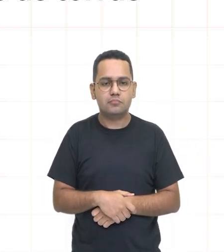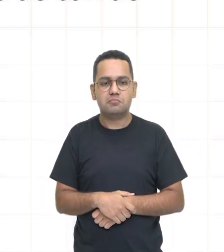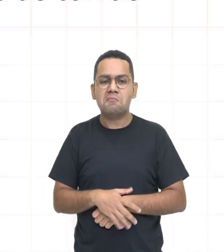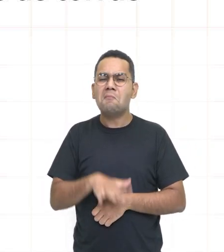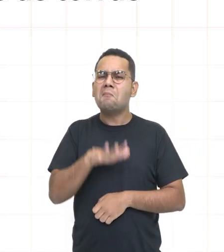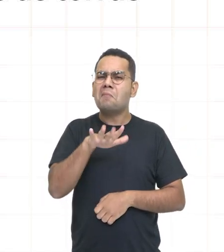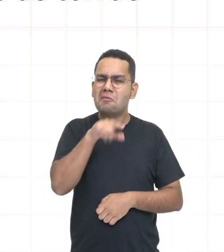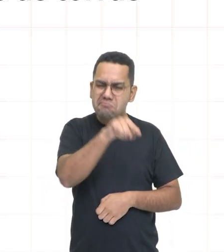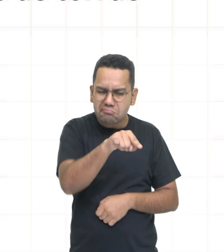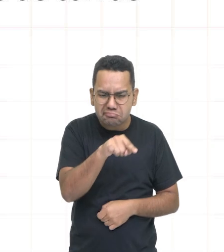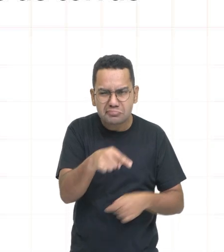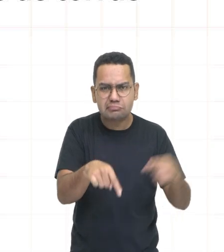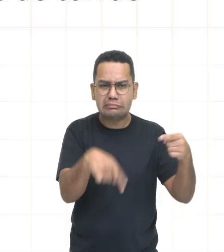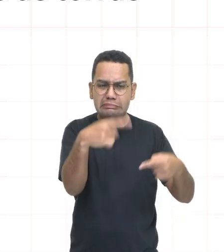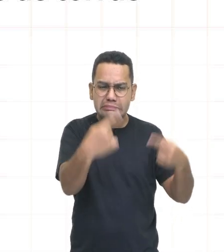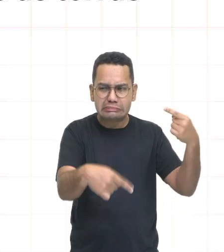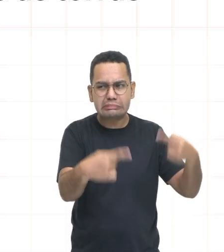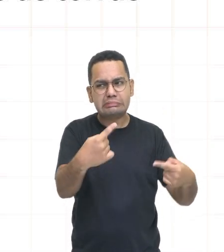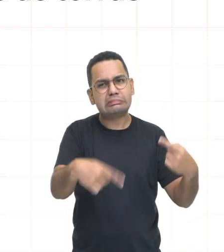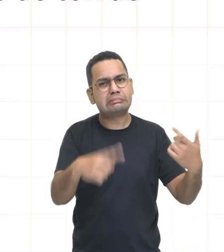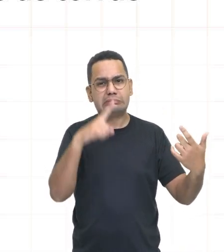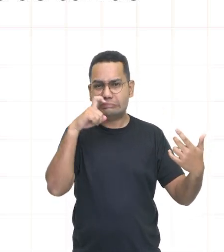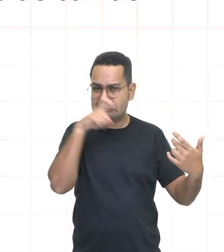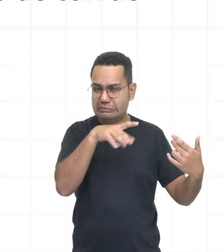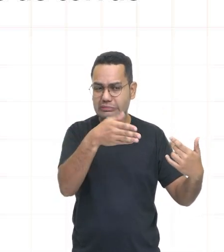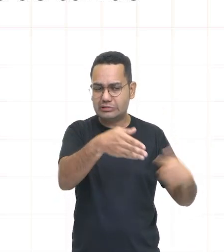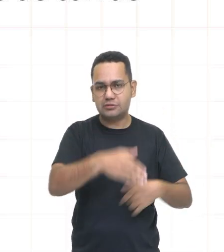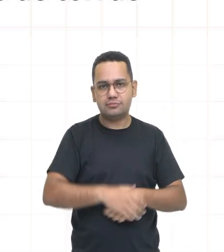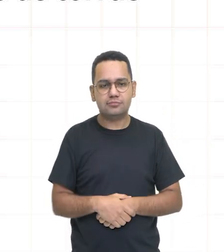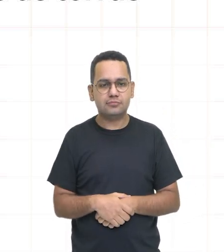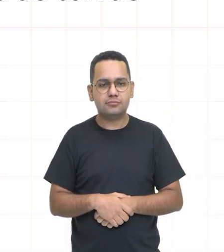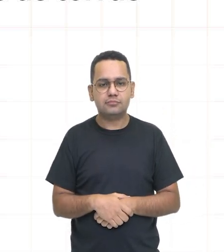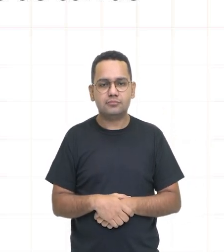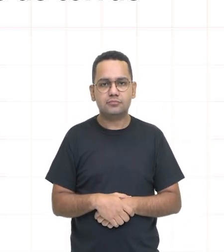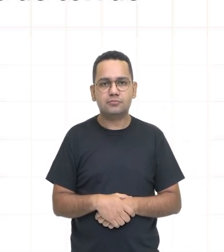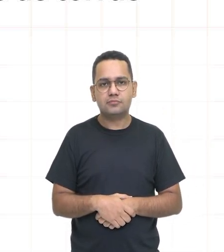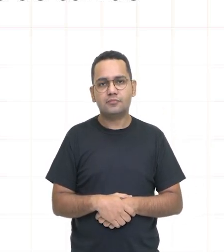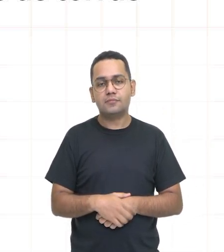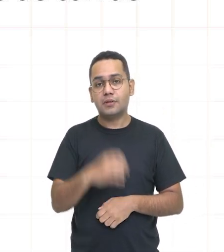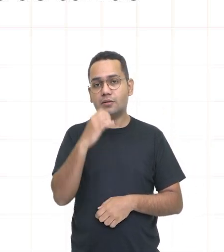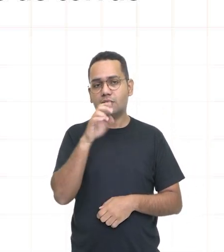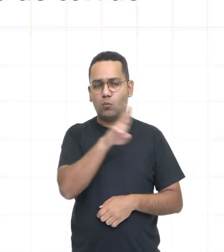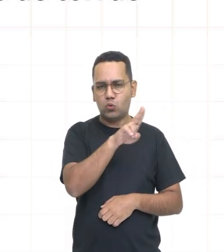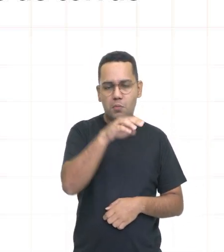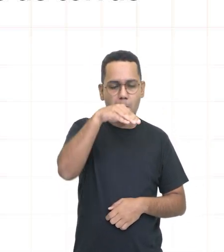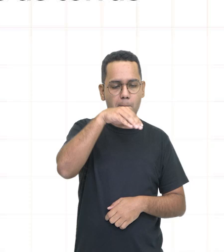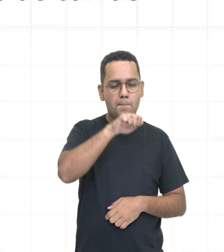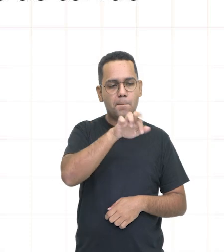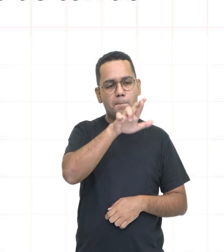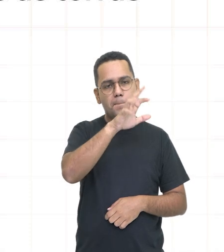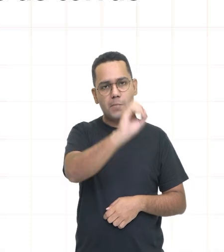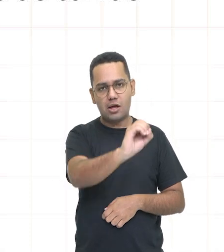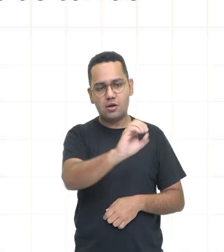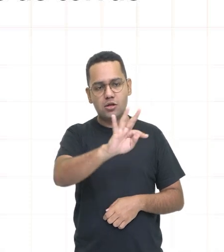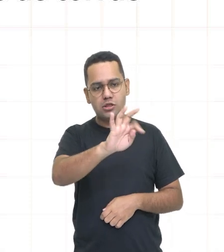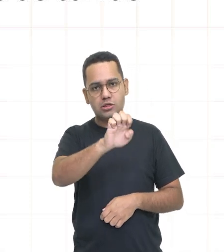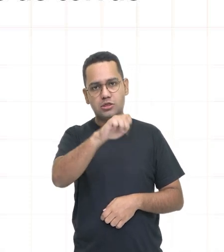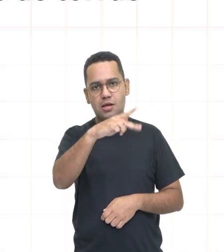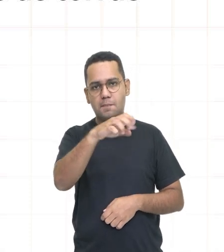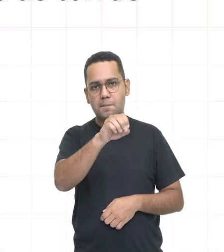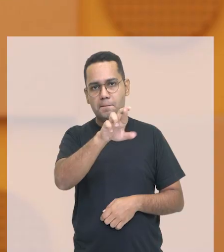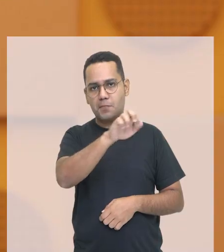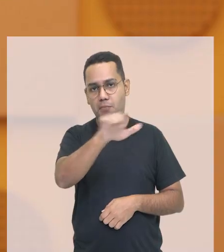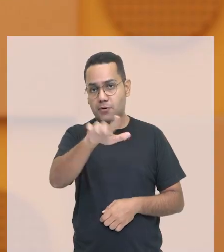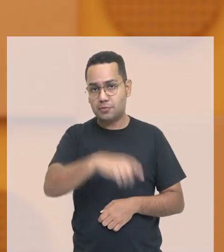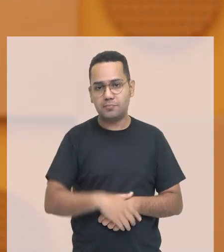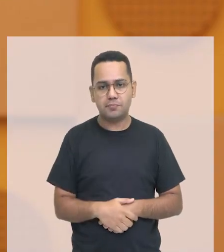polêmico até o dia de hoje atualmente a gente tem essa discussão do chamado marco temporal que diz que os indígenas só